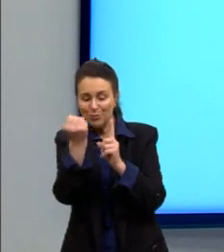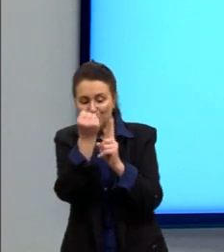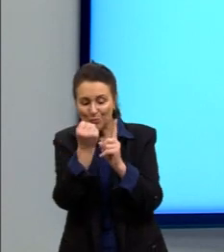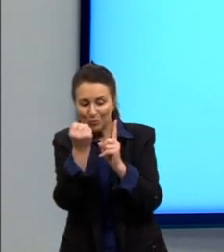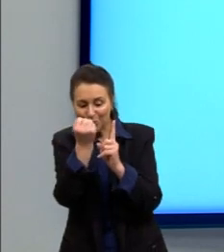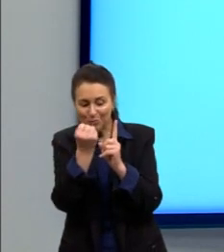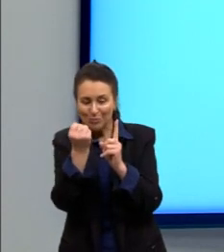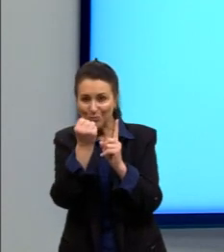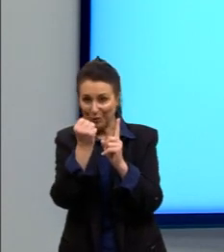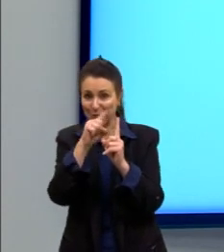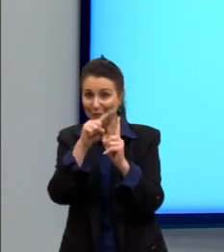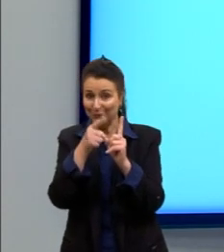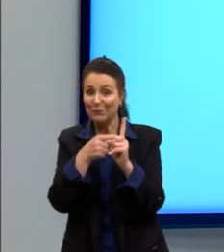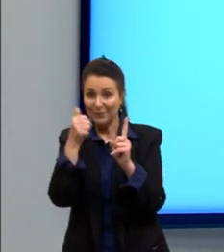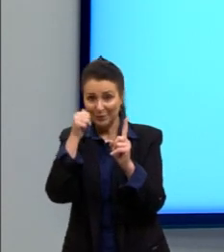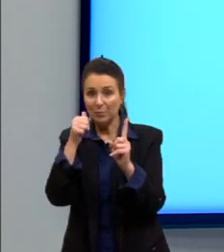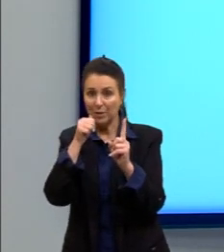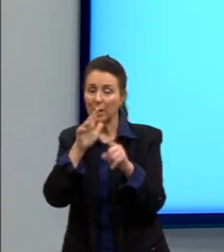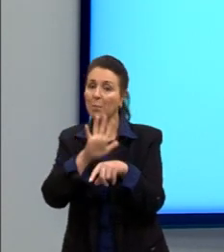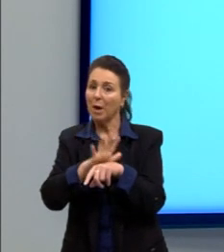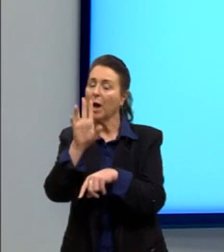gravidez, que é o mais comum.